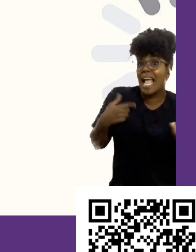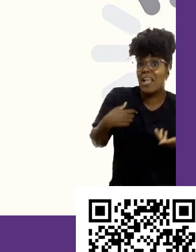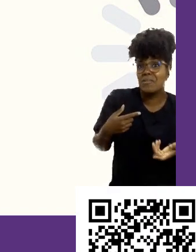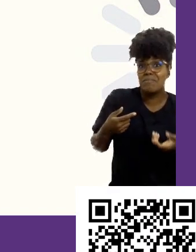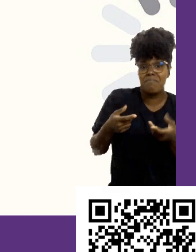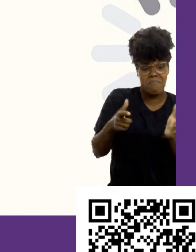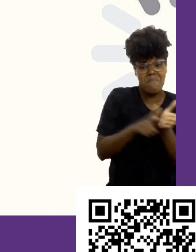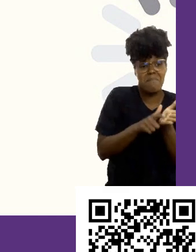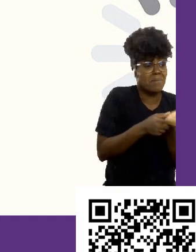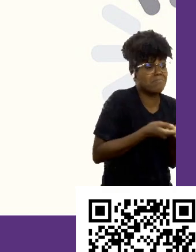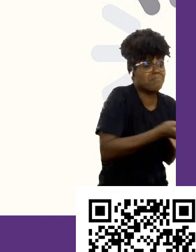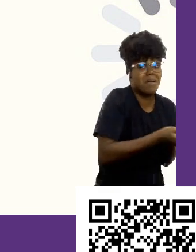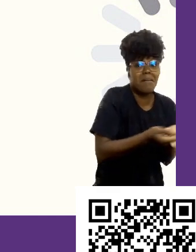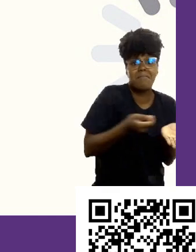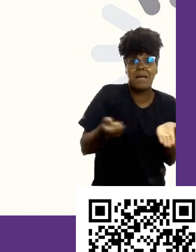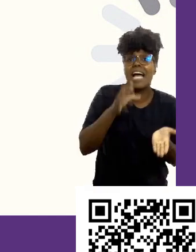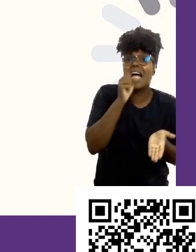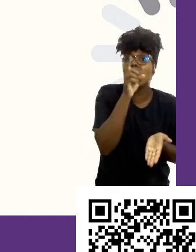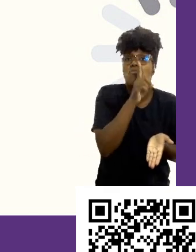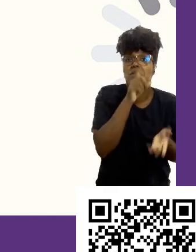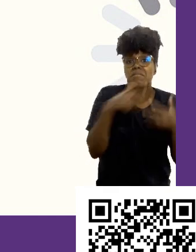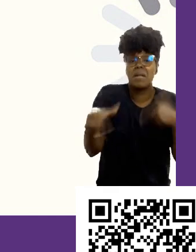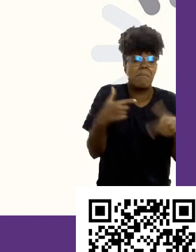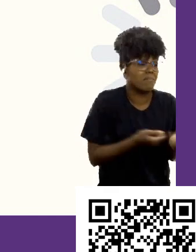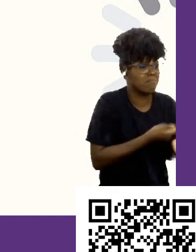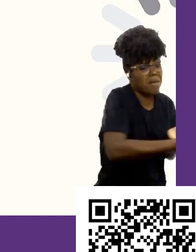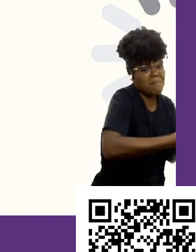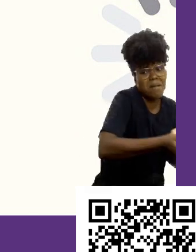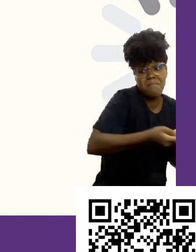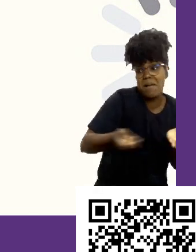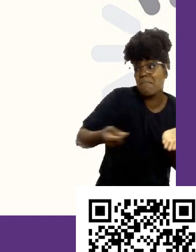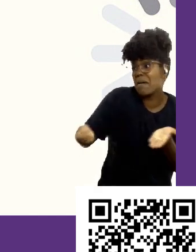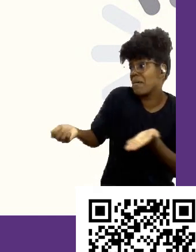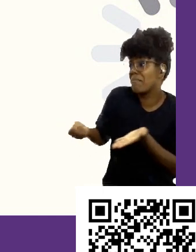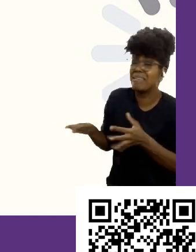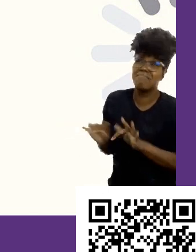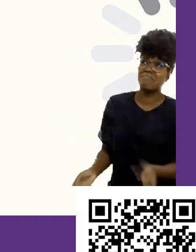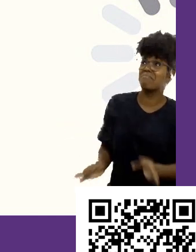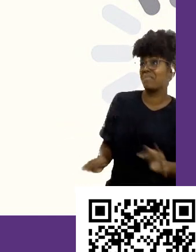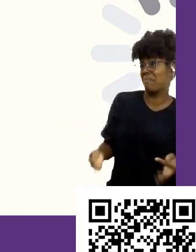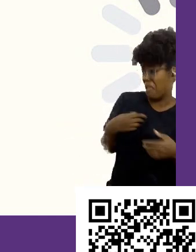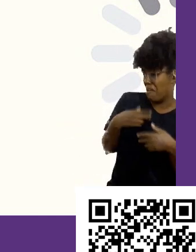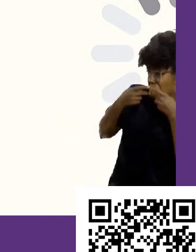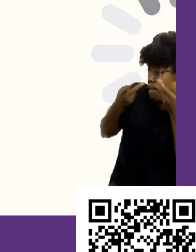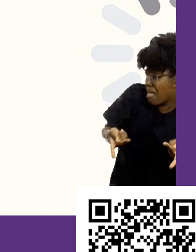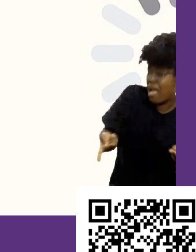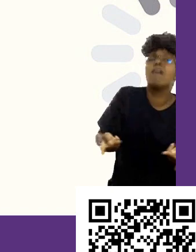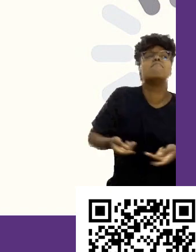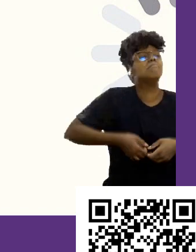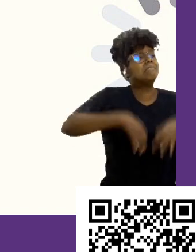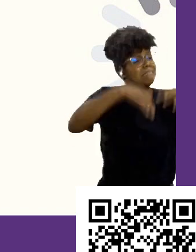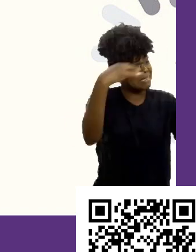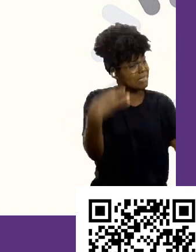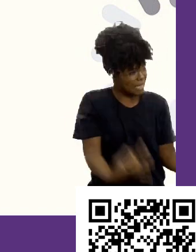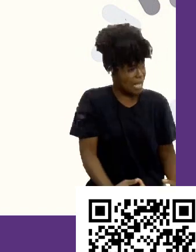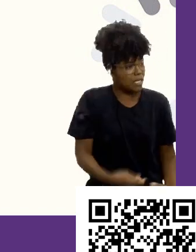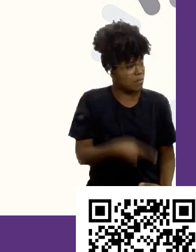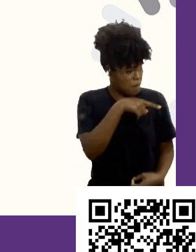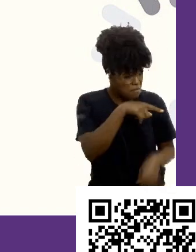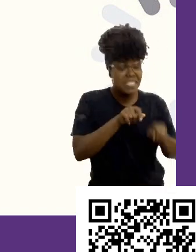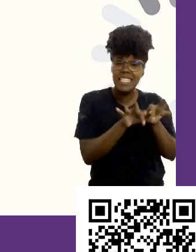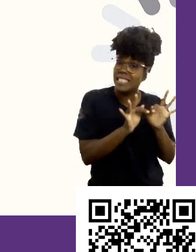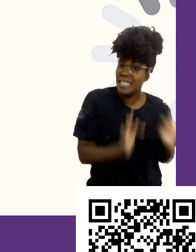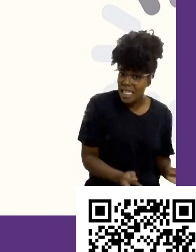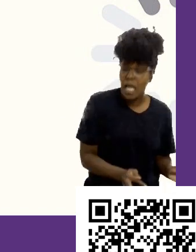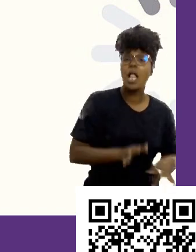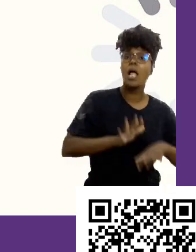isso é muito simples. Eu falo sobre isso, eu comento sobre isso. Eu falo com certeza. Para você pode ser algo simples. Mas